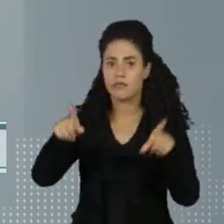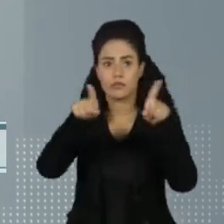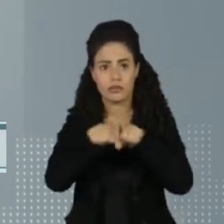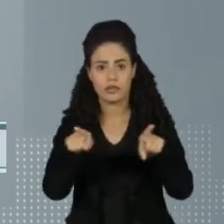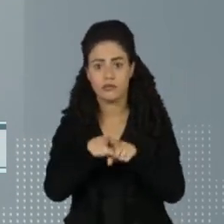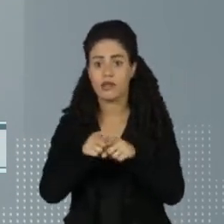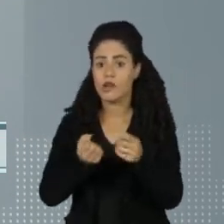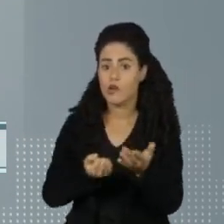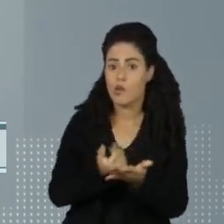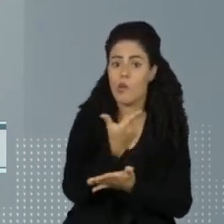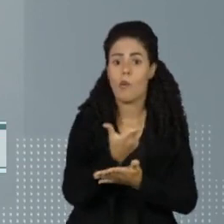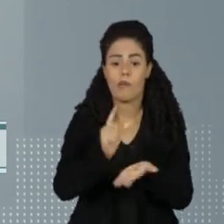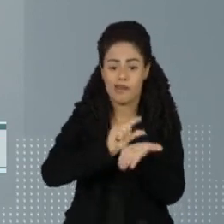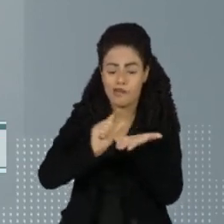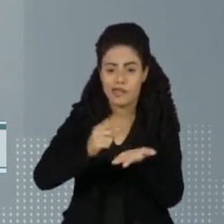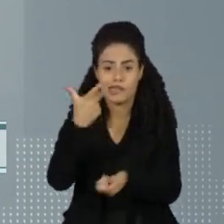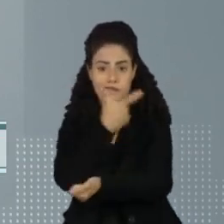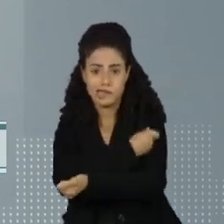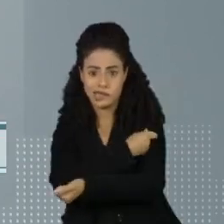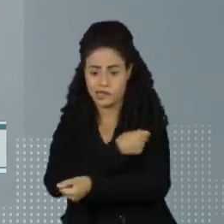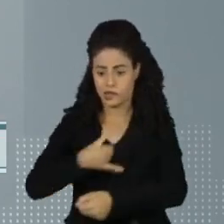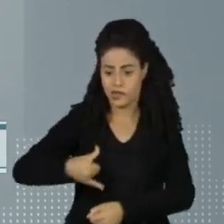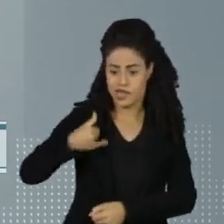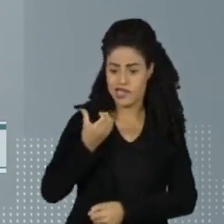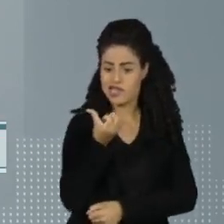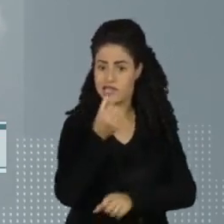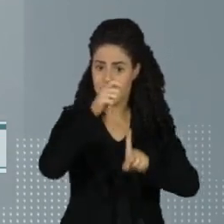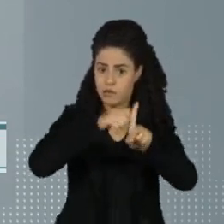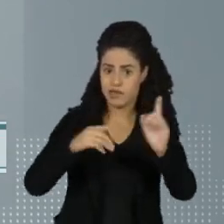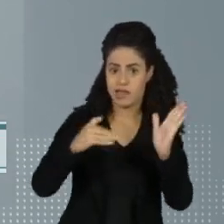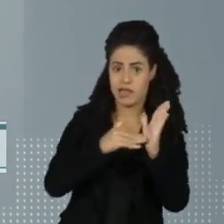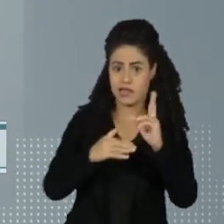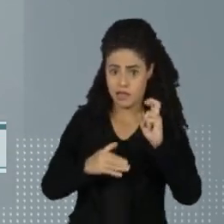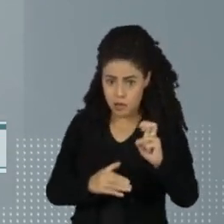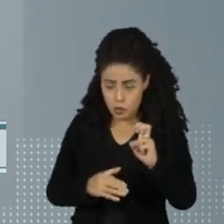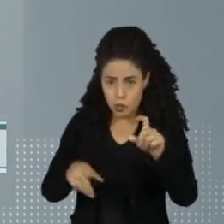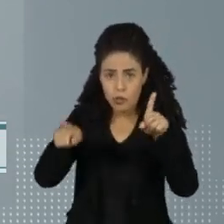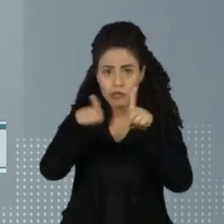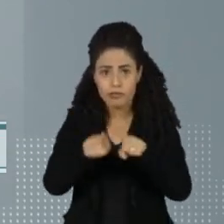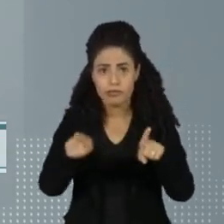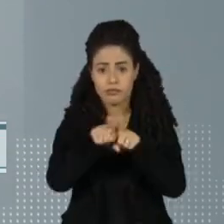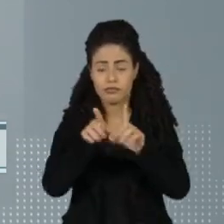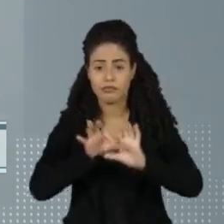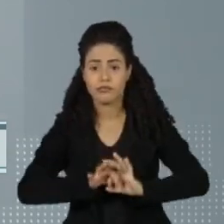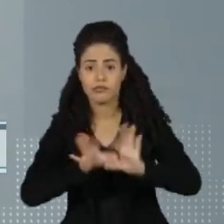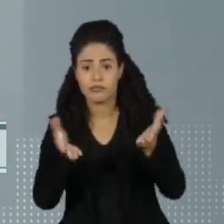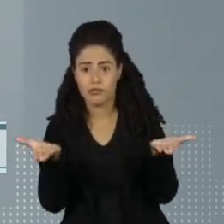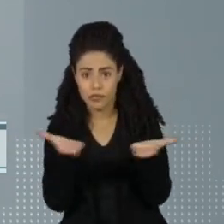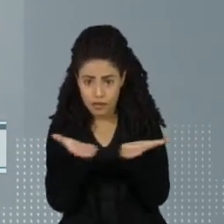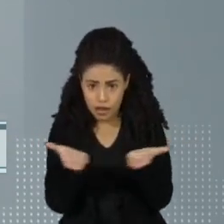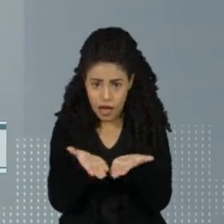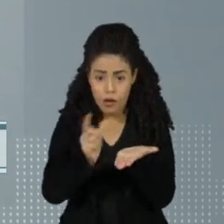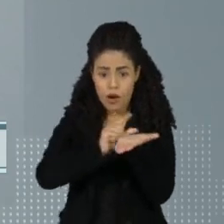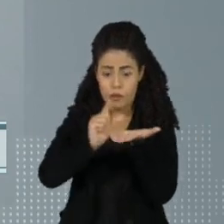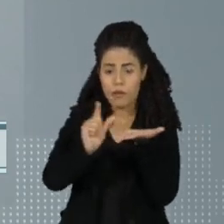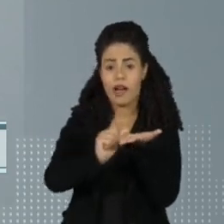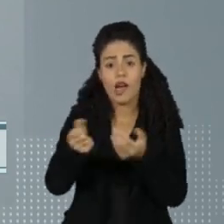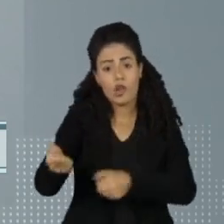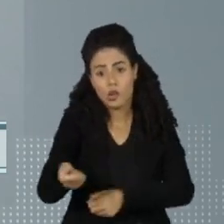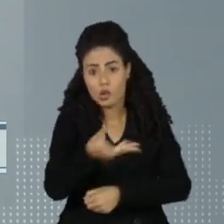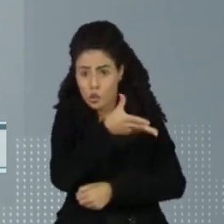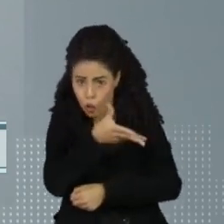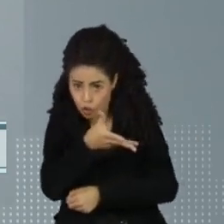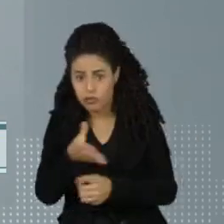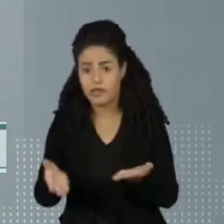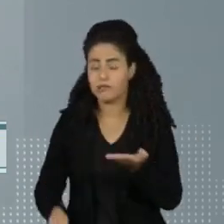a compra de vacinas para crianças de seis meses a cinco anos. Aprovar e disponibilizar as vacinas atualizadas, chamadas